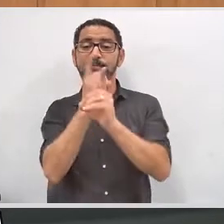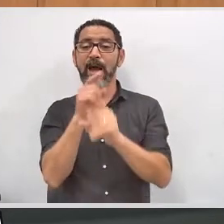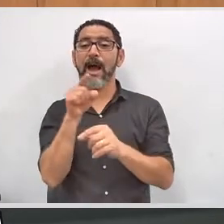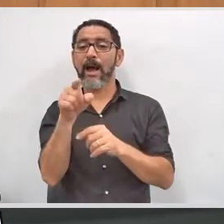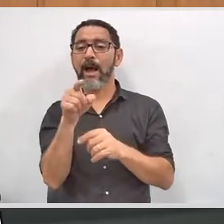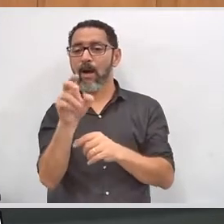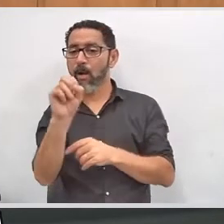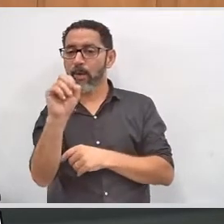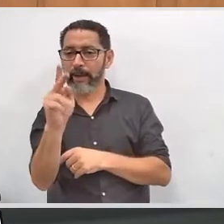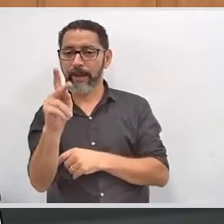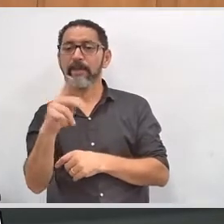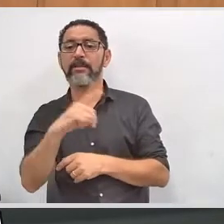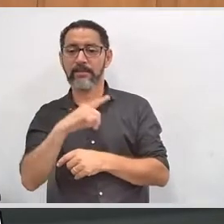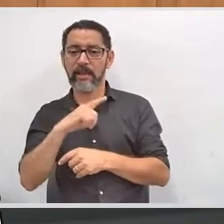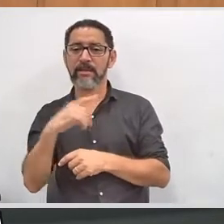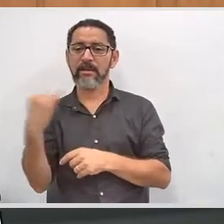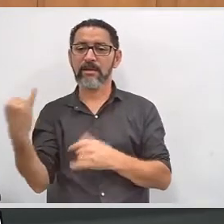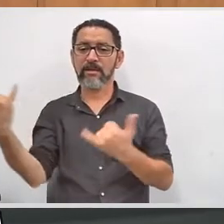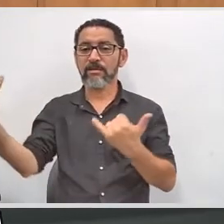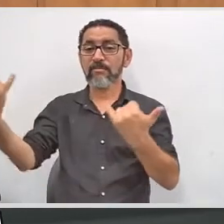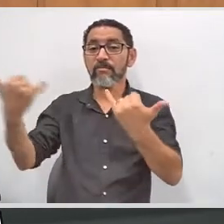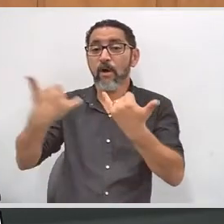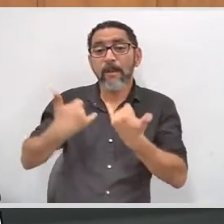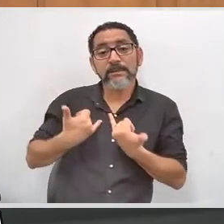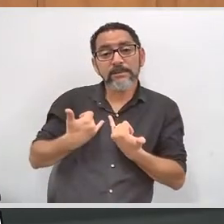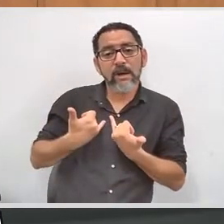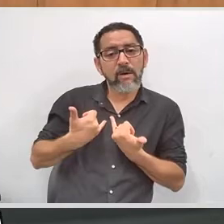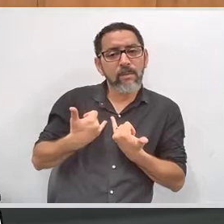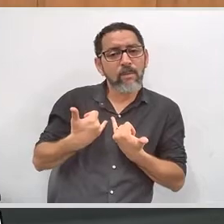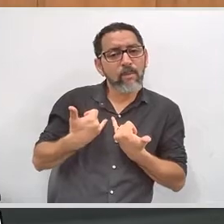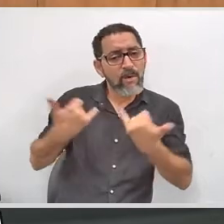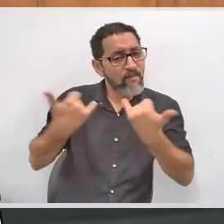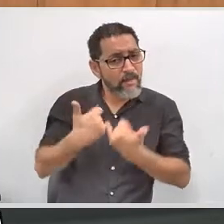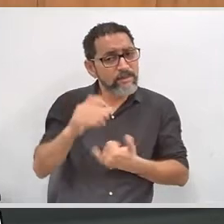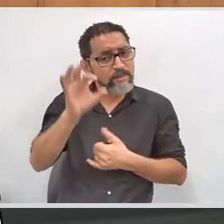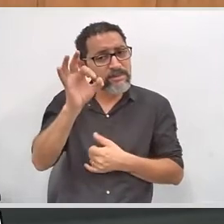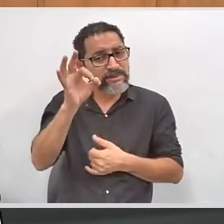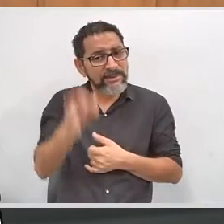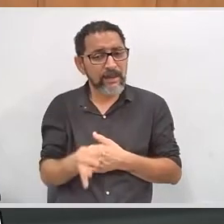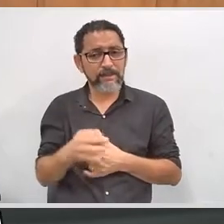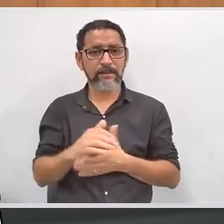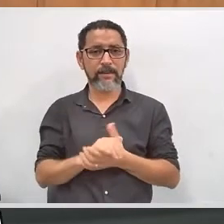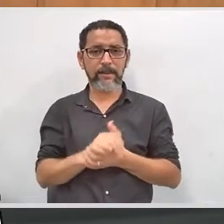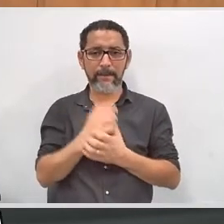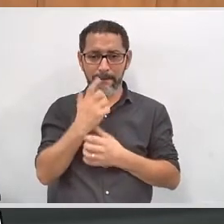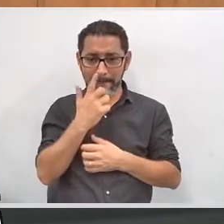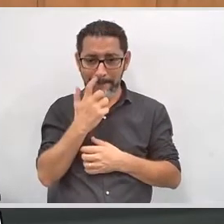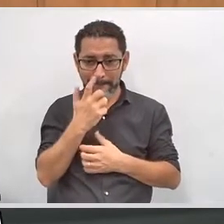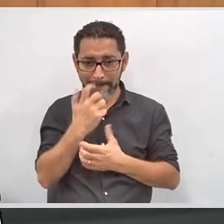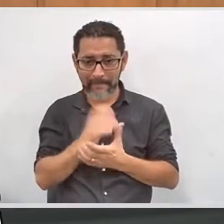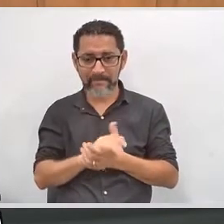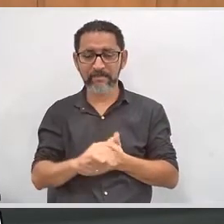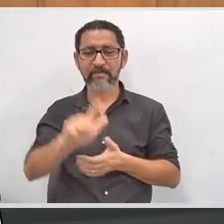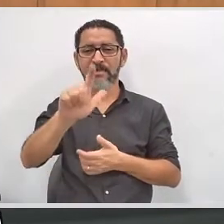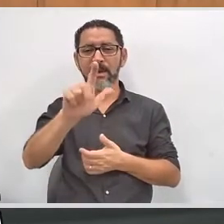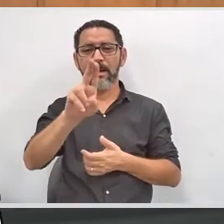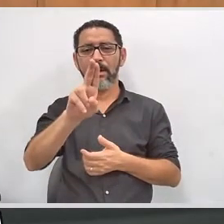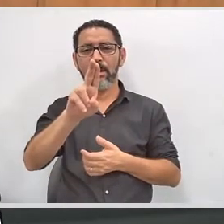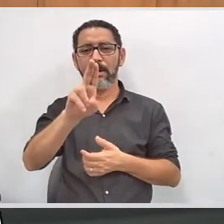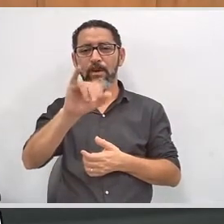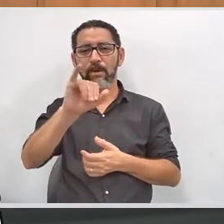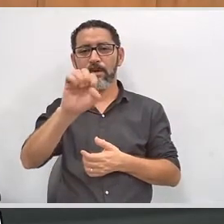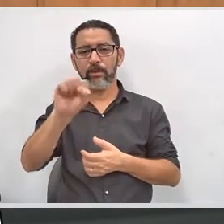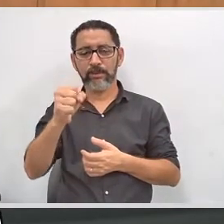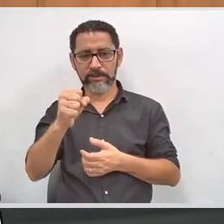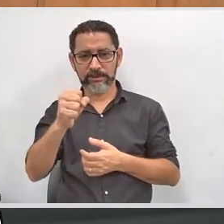Vai ser ali um dado importantíssimo para a justiça eleitoral identificar essa pessoa. O Luiz, aqui de Belo Horizonte, pergunta,